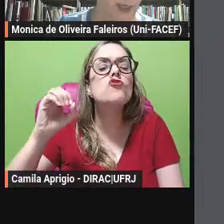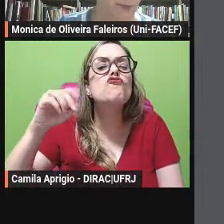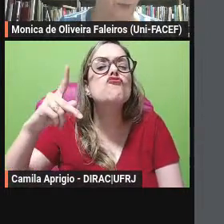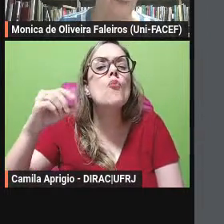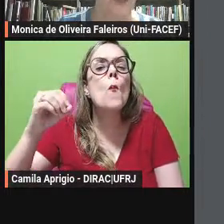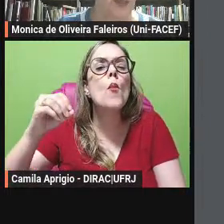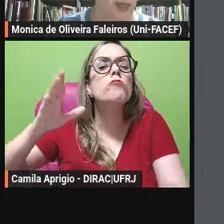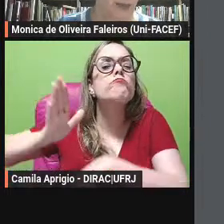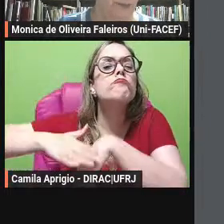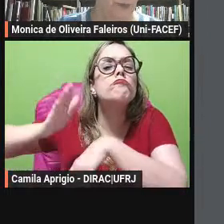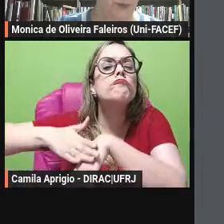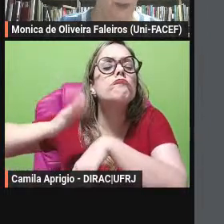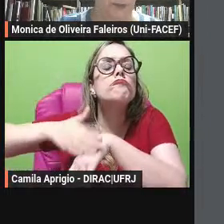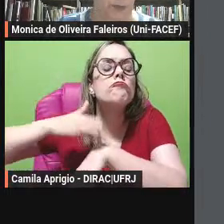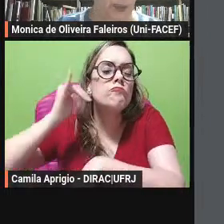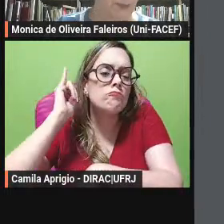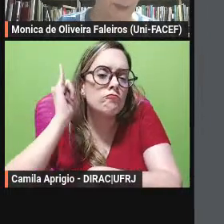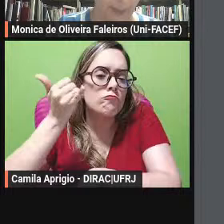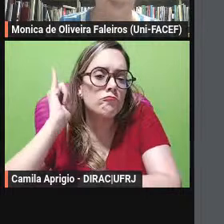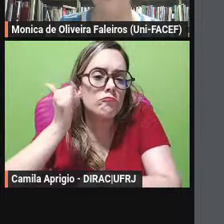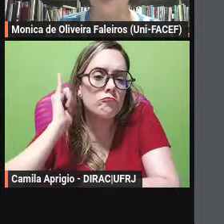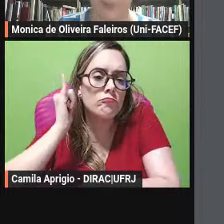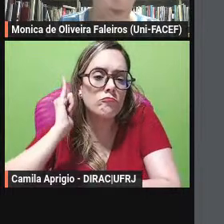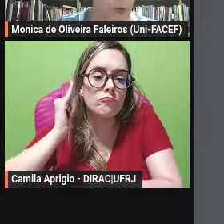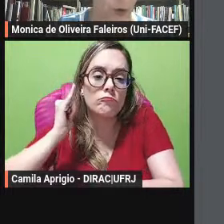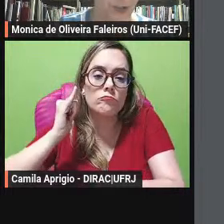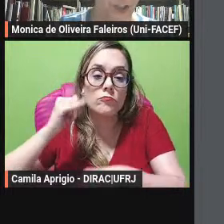animais falavam a raposa e o bode